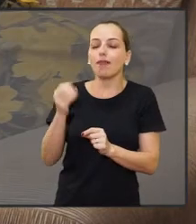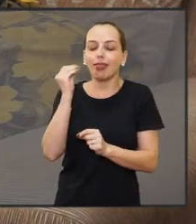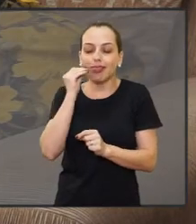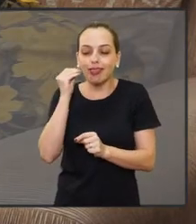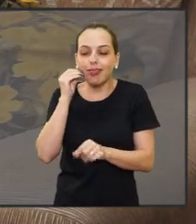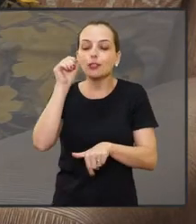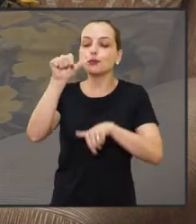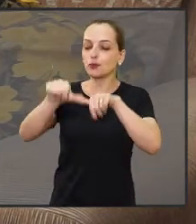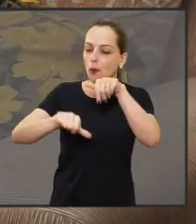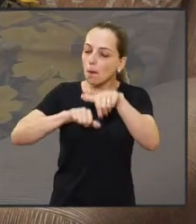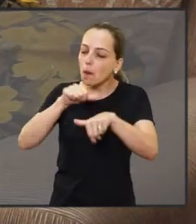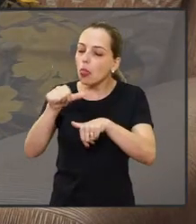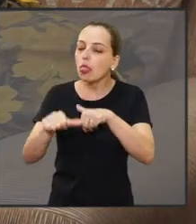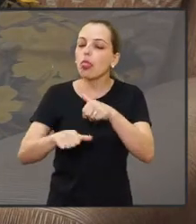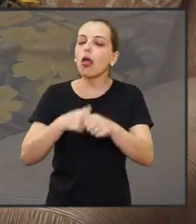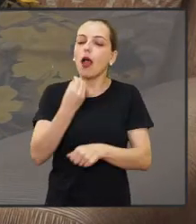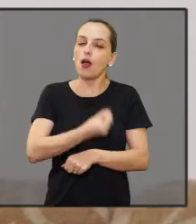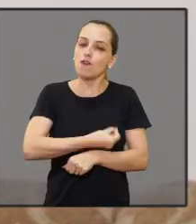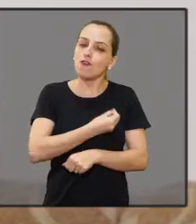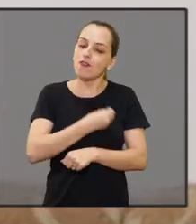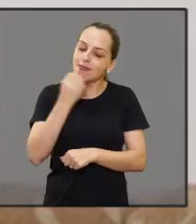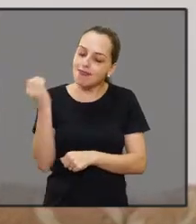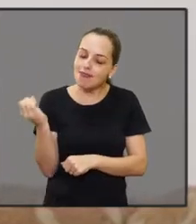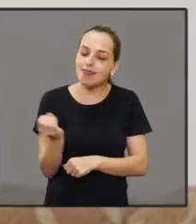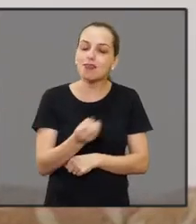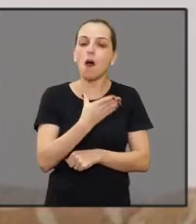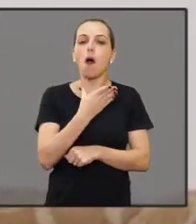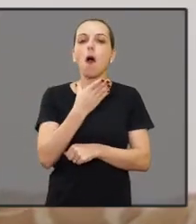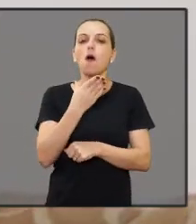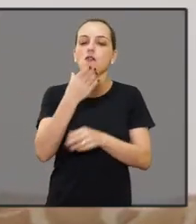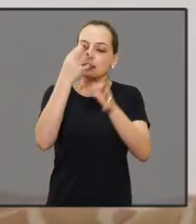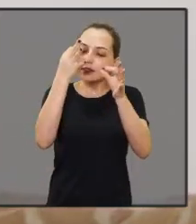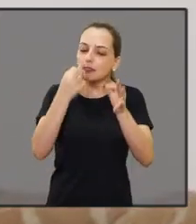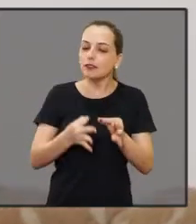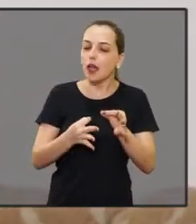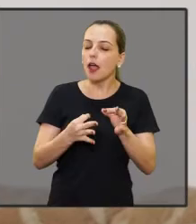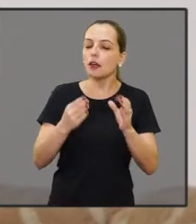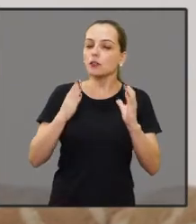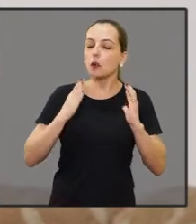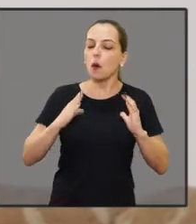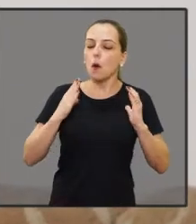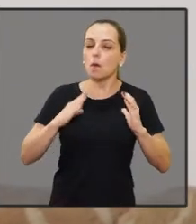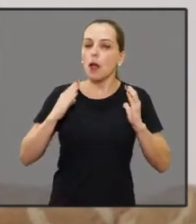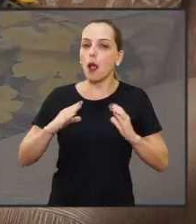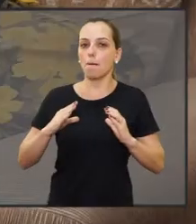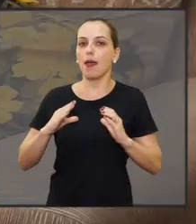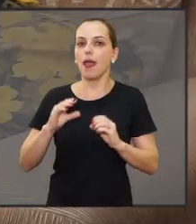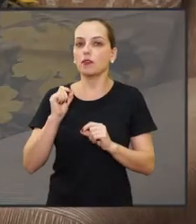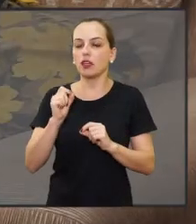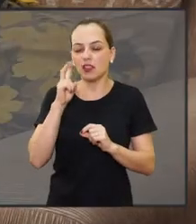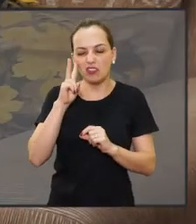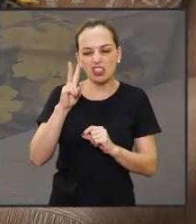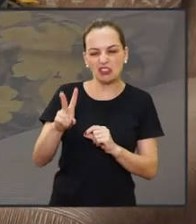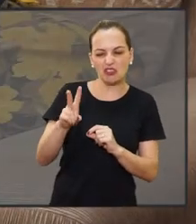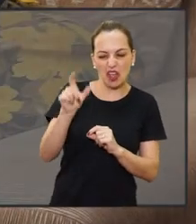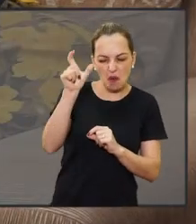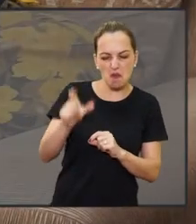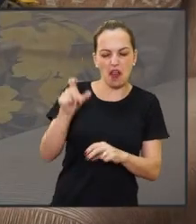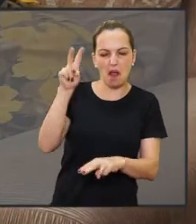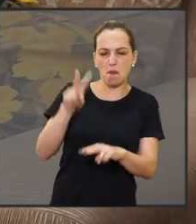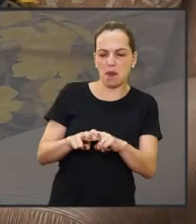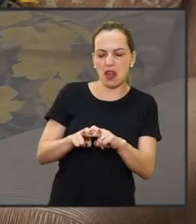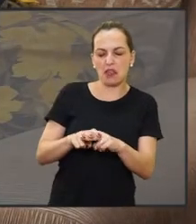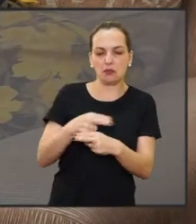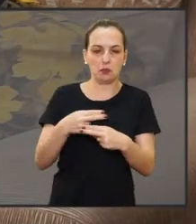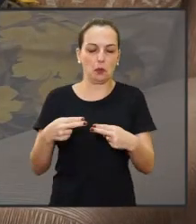vê você como uma pessoa que tenta se reabilitar, tenta fazer o que é certo para não voltar mais para aquele lugar. Ver